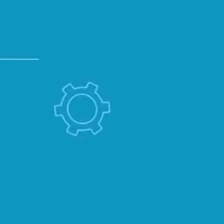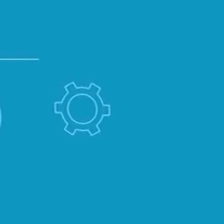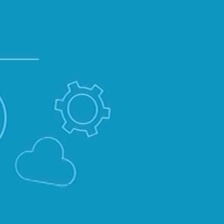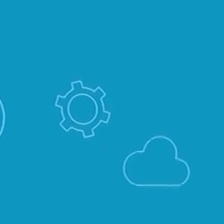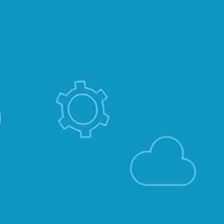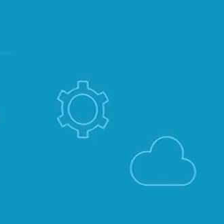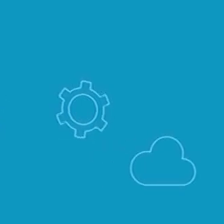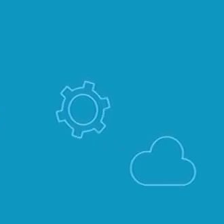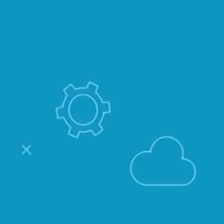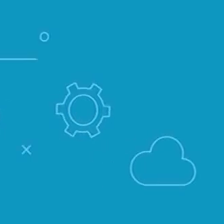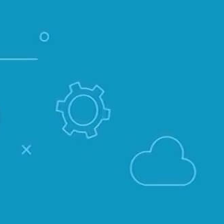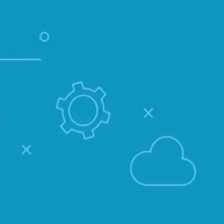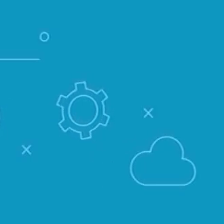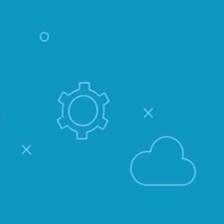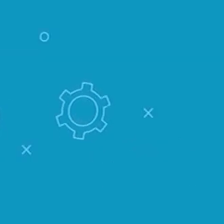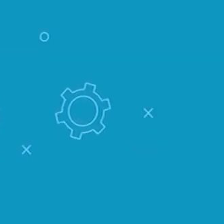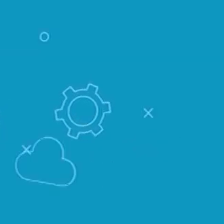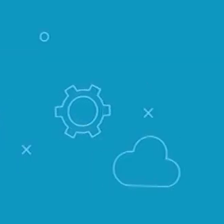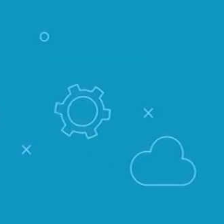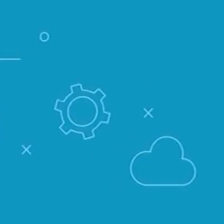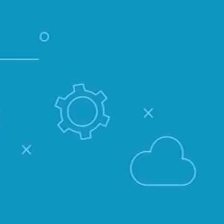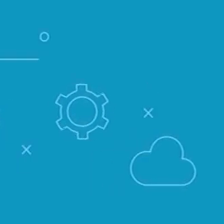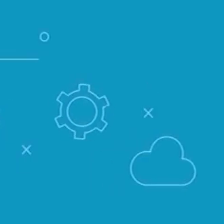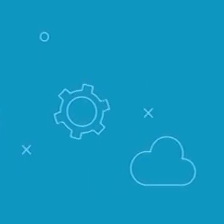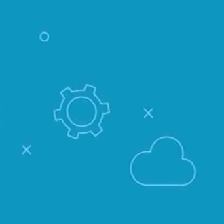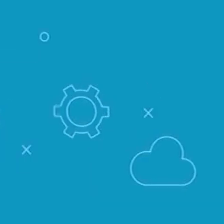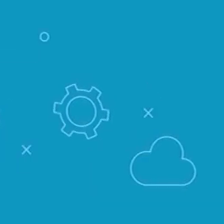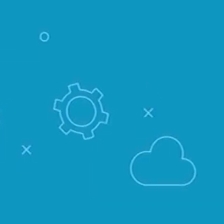Tchau! Tchau! Tchau! Tchau!